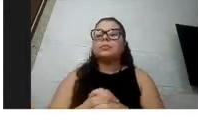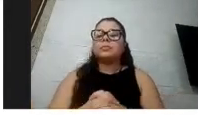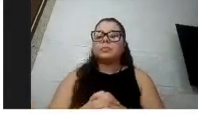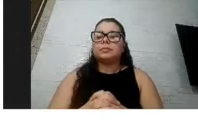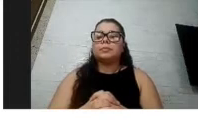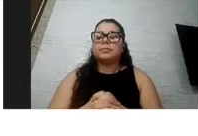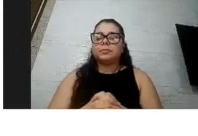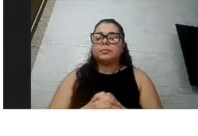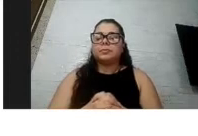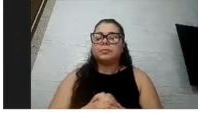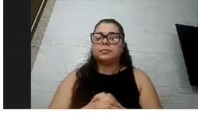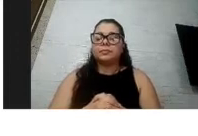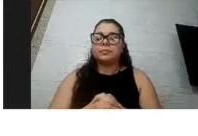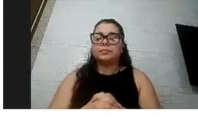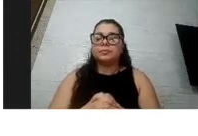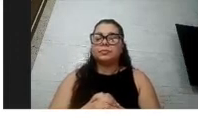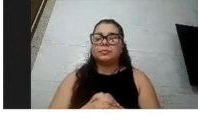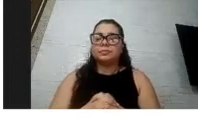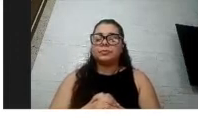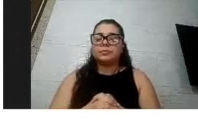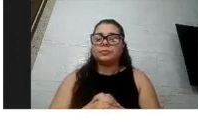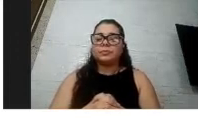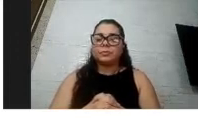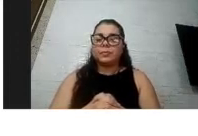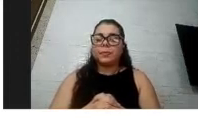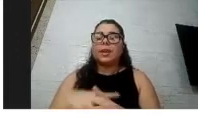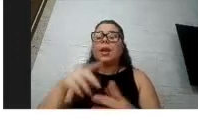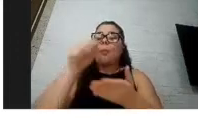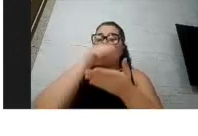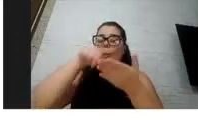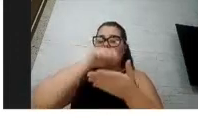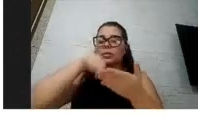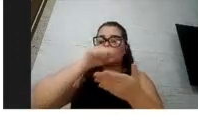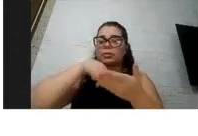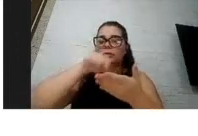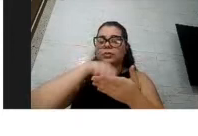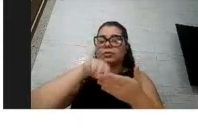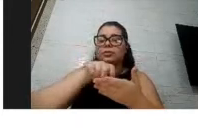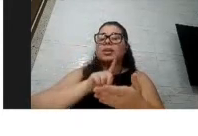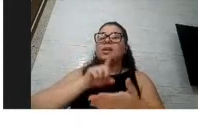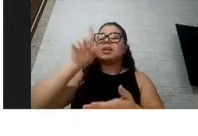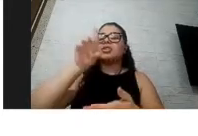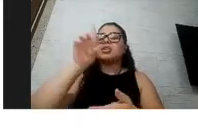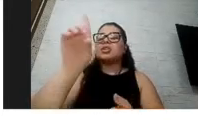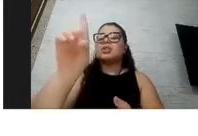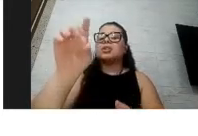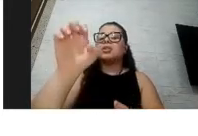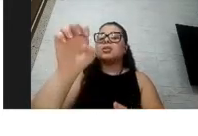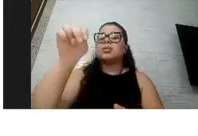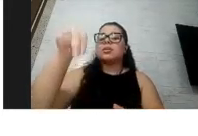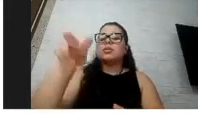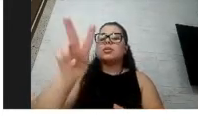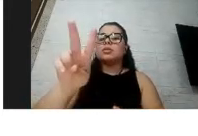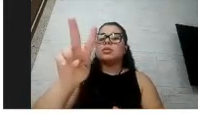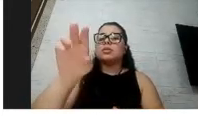perfeita, é um autor que é de Denver nos Estados Unidos, ele estuda bastante a parte